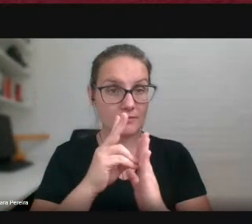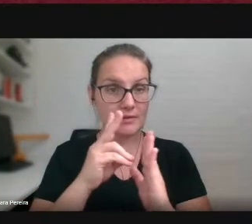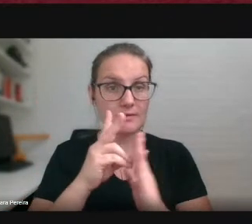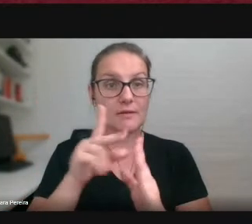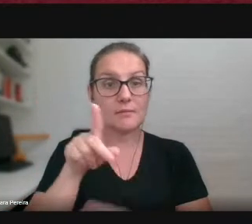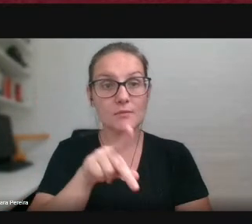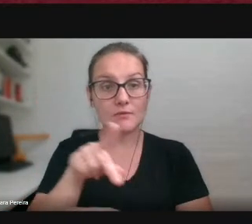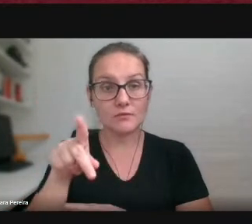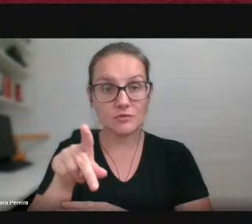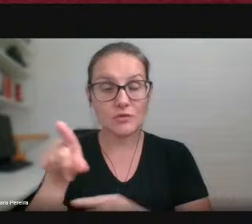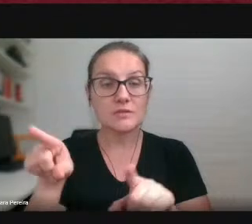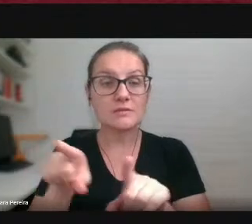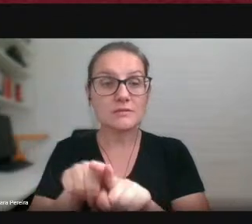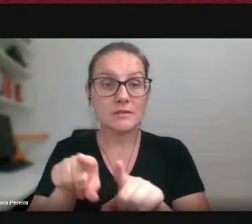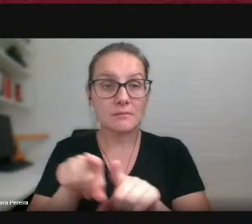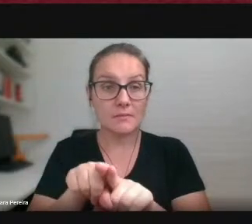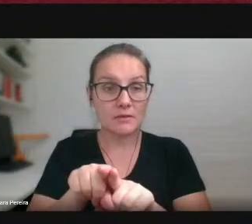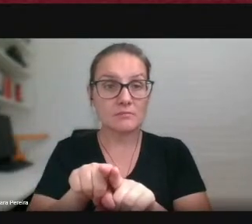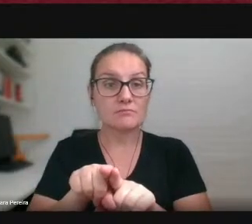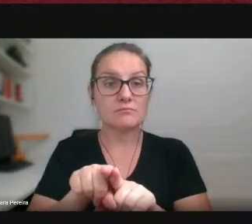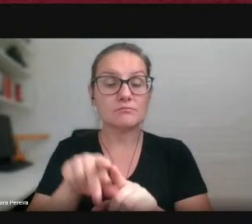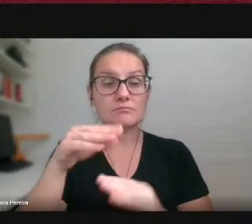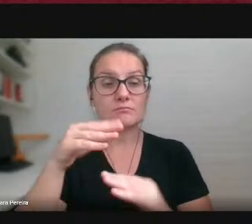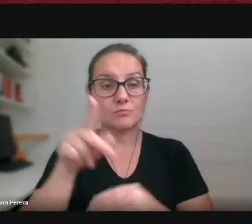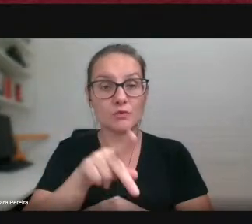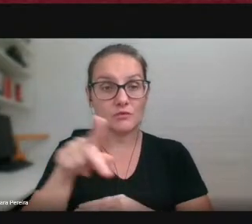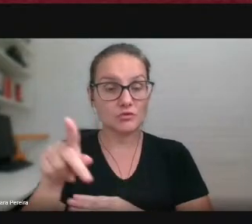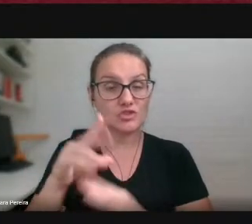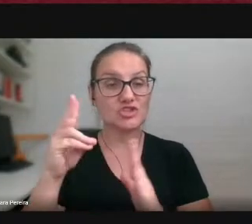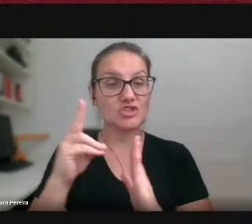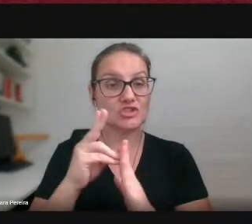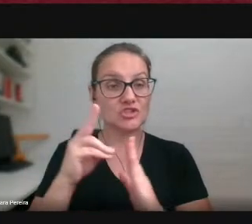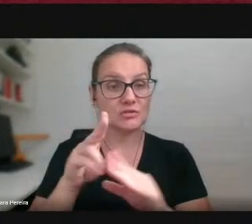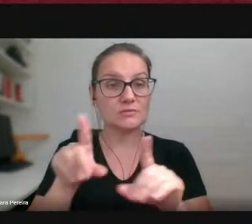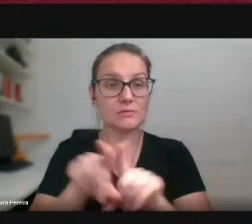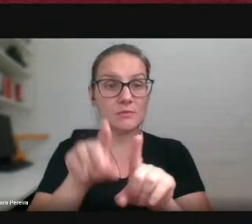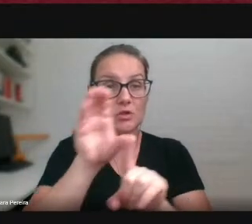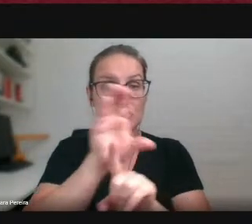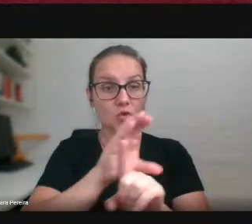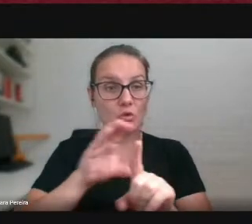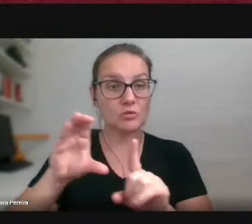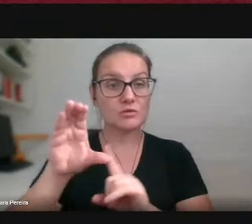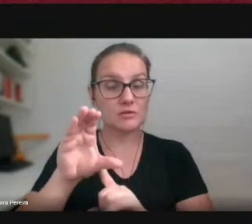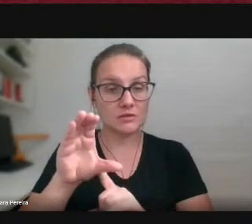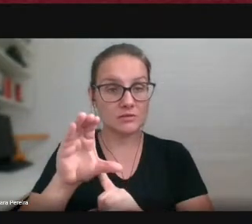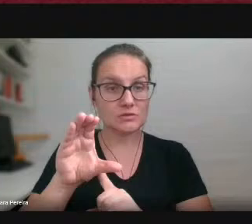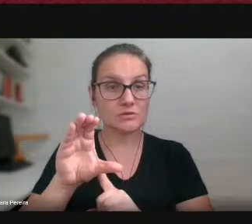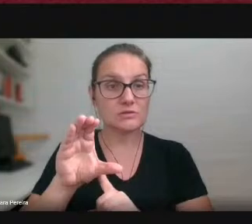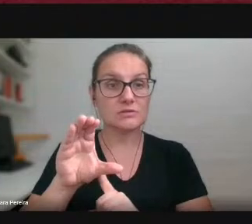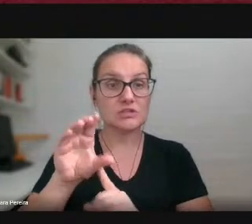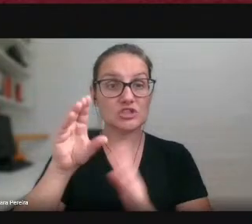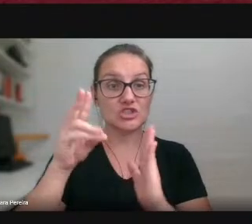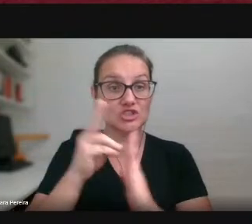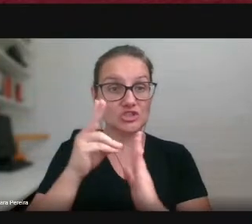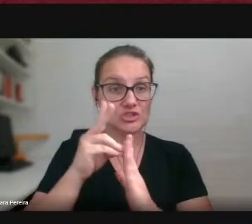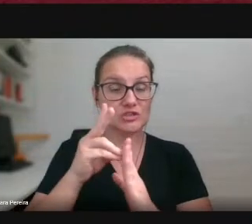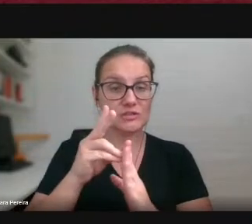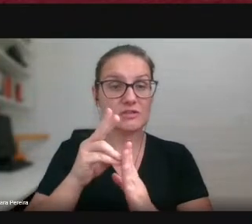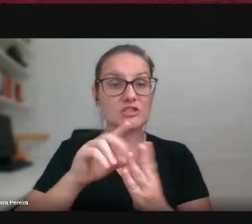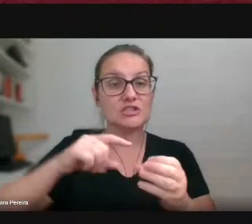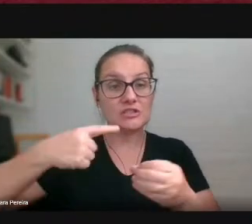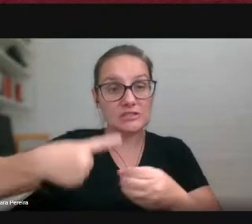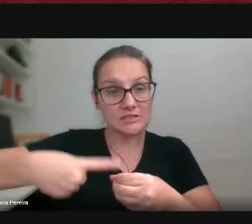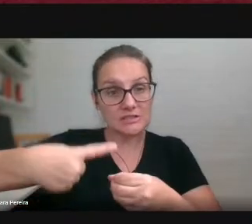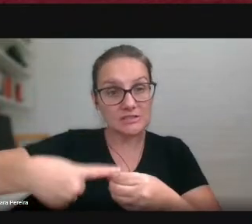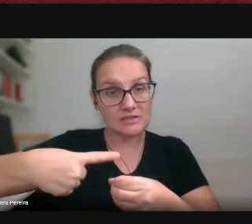indígenas da educação básica além das comunidades indígenas de Amambai Antônio João Aral Moreira